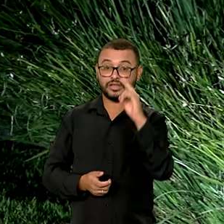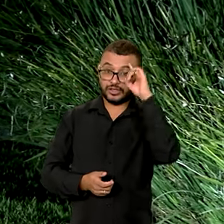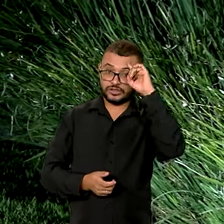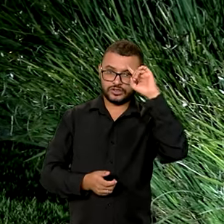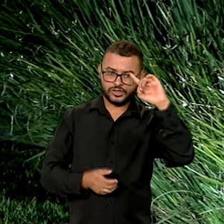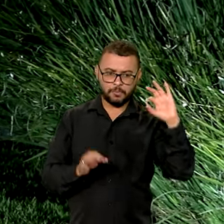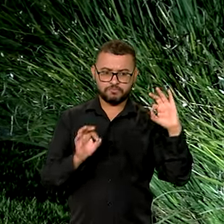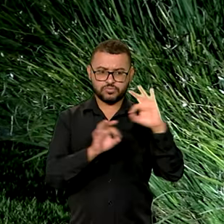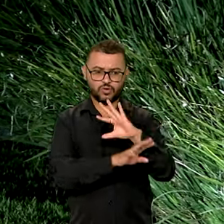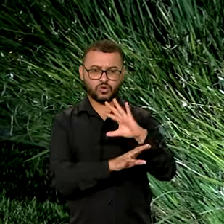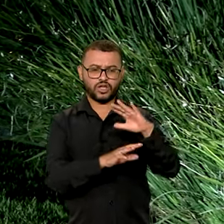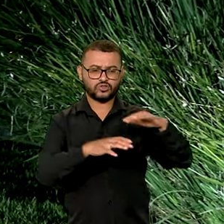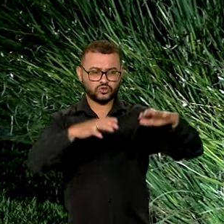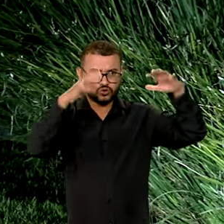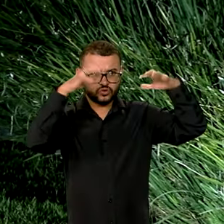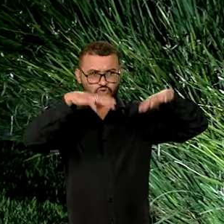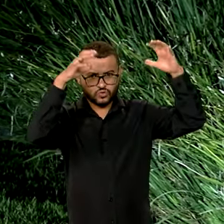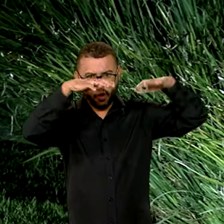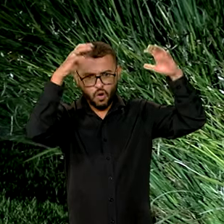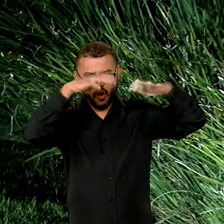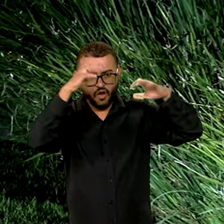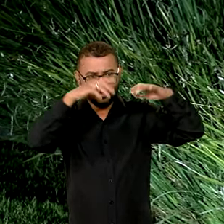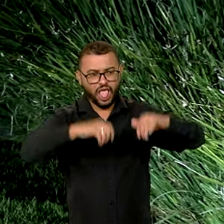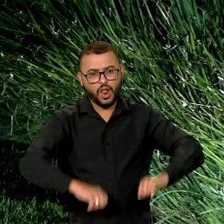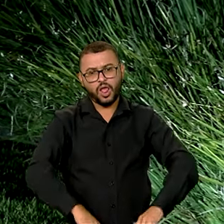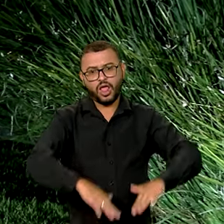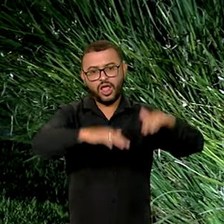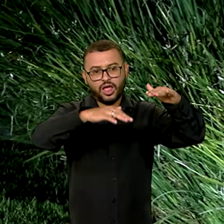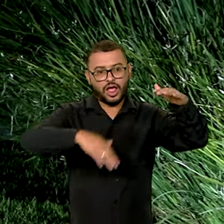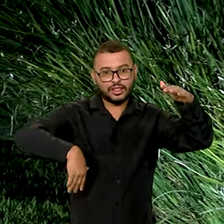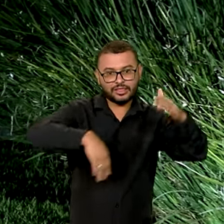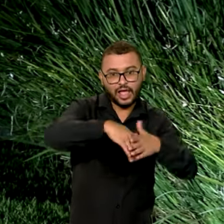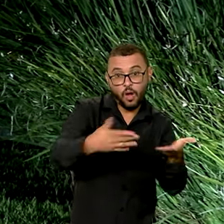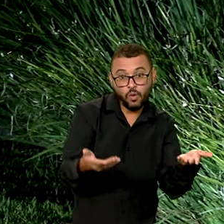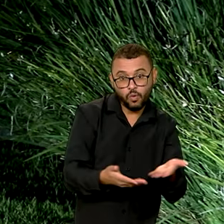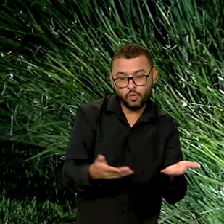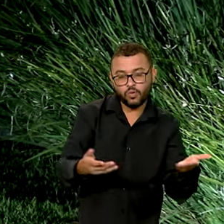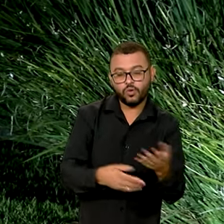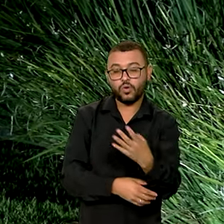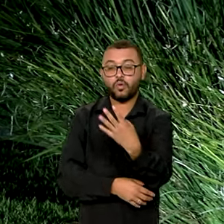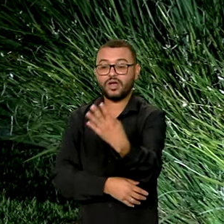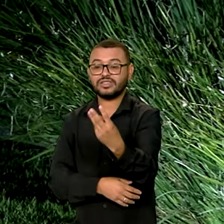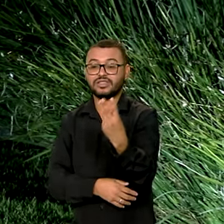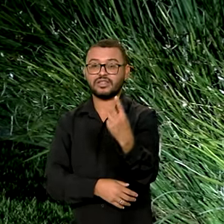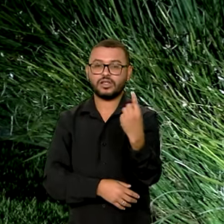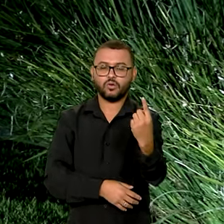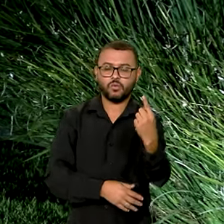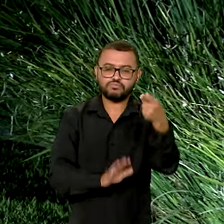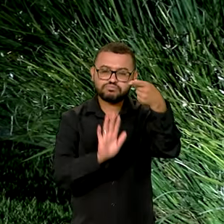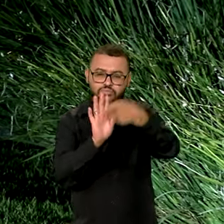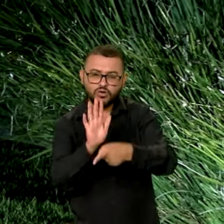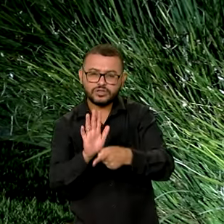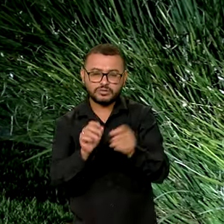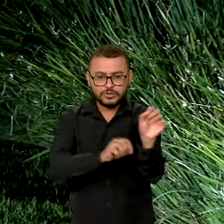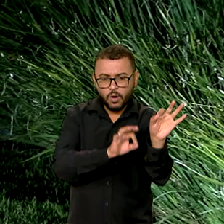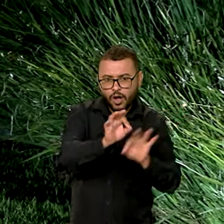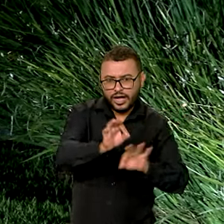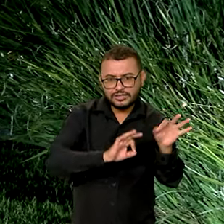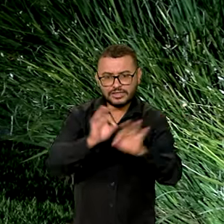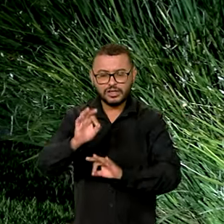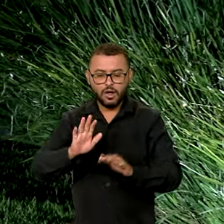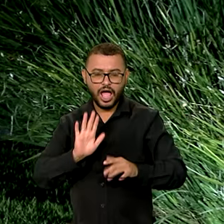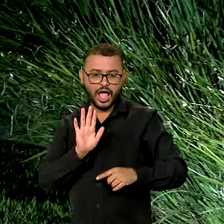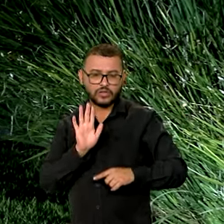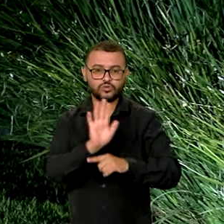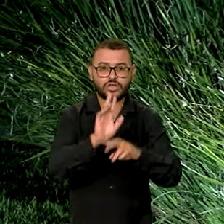primeiras chuvas que trouxeram estragos ao Rio Grande do Sul, 431 planos de trabalho para ajuda humanitária